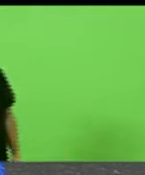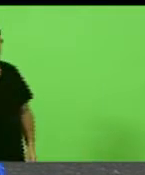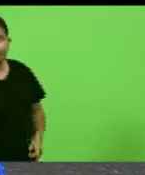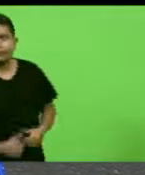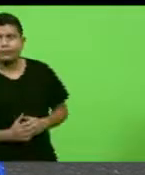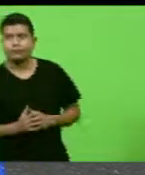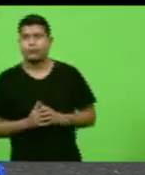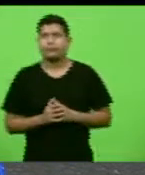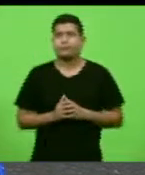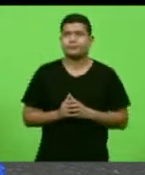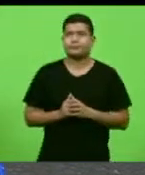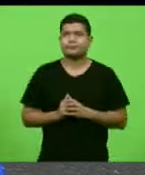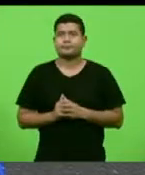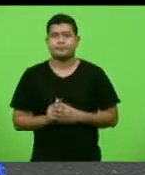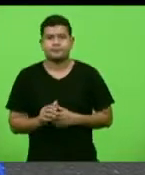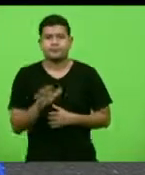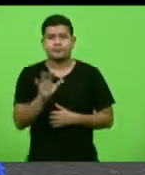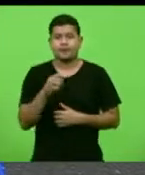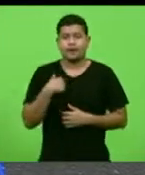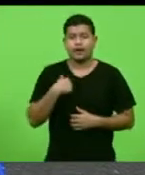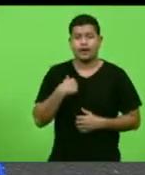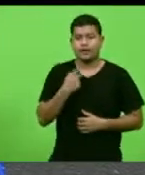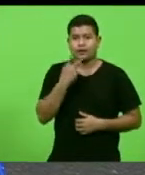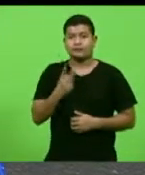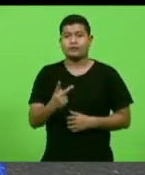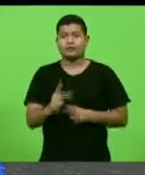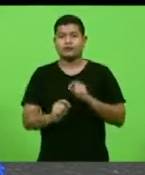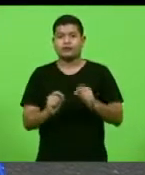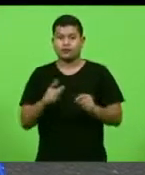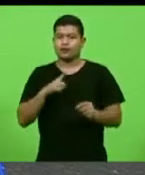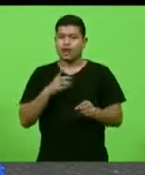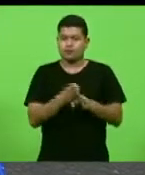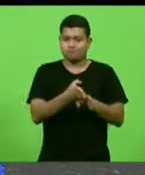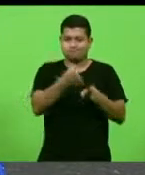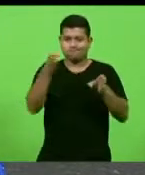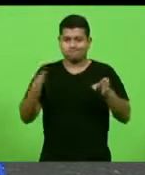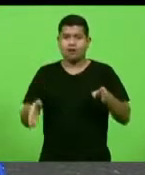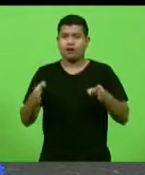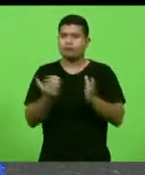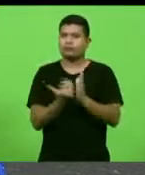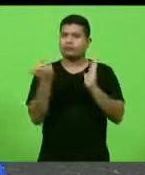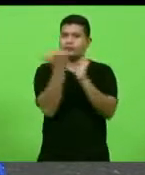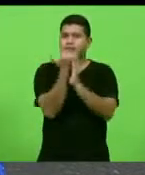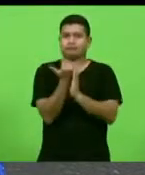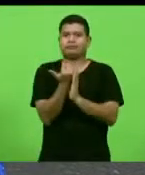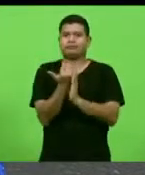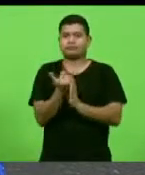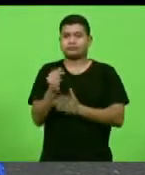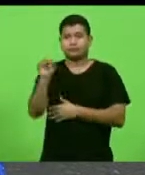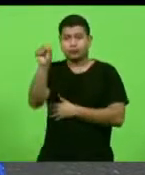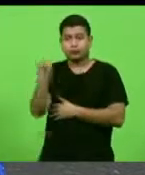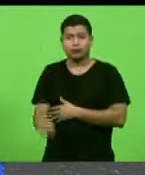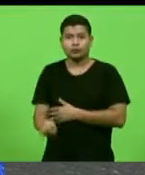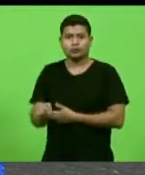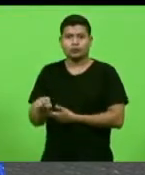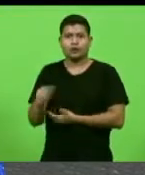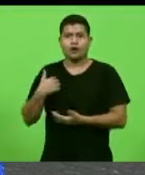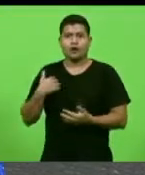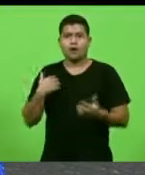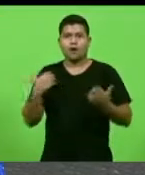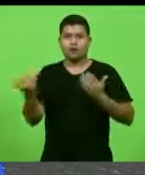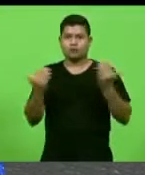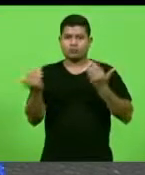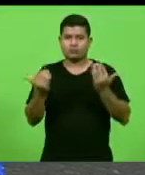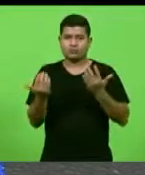mas eu diria que ainda tem um prazo maior o Sul de Santa Catarina em relação ao Norte,